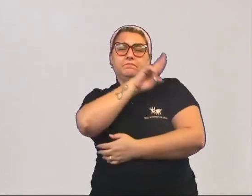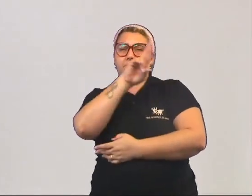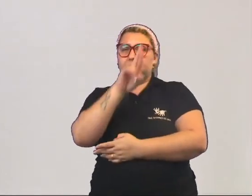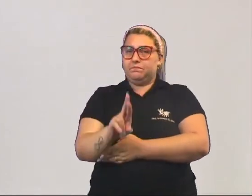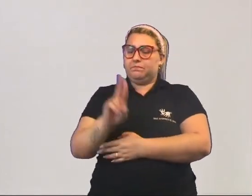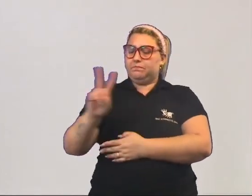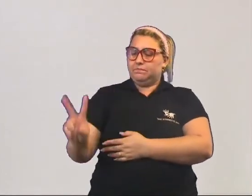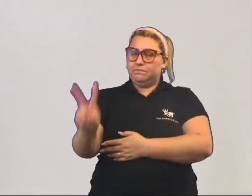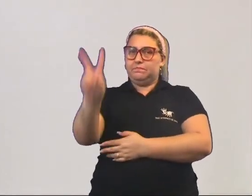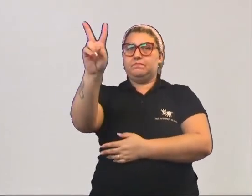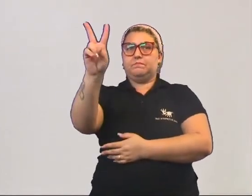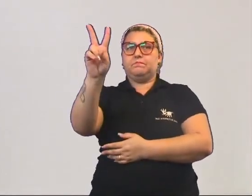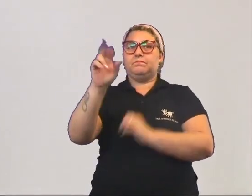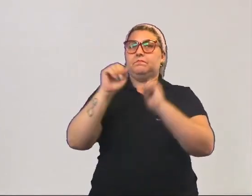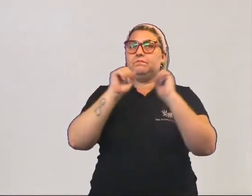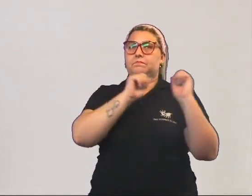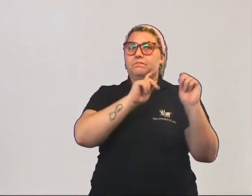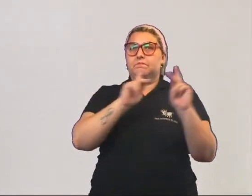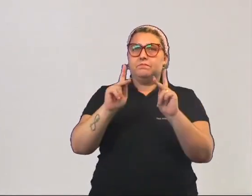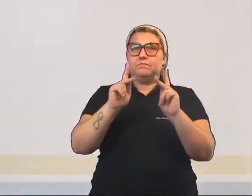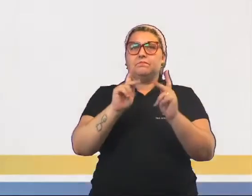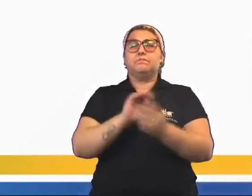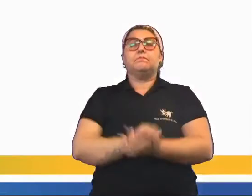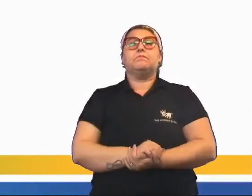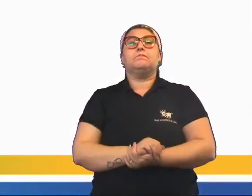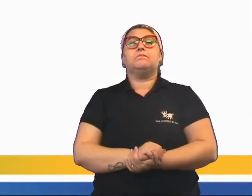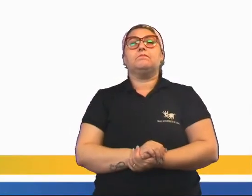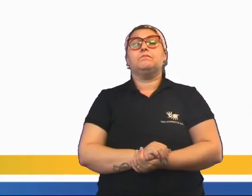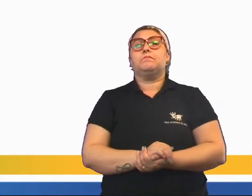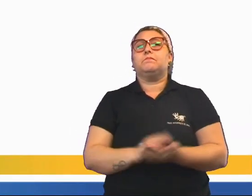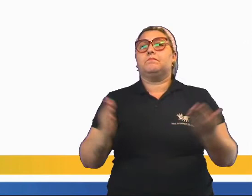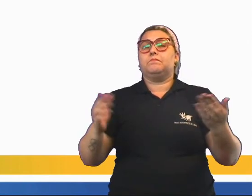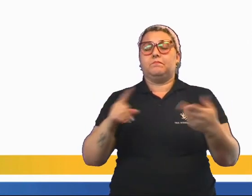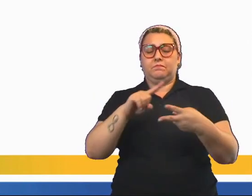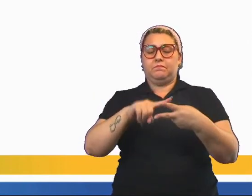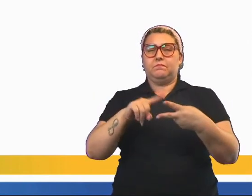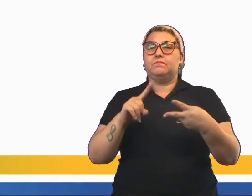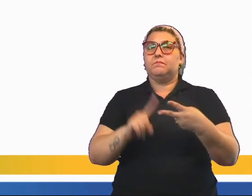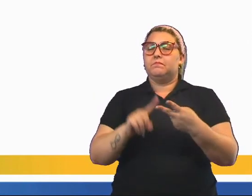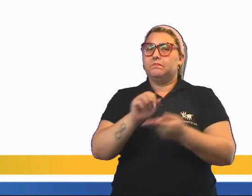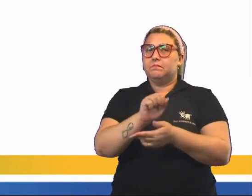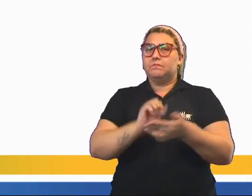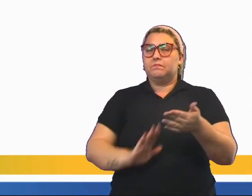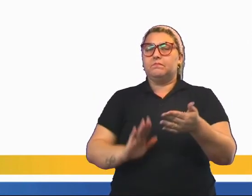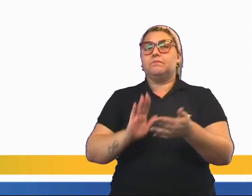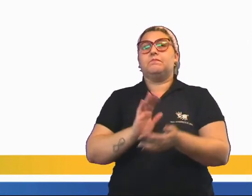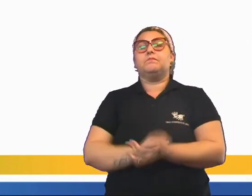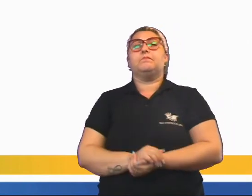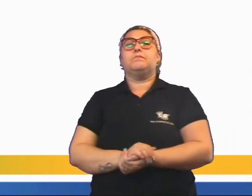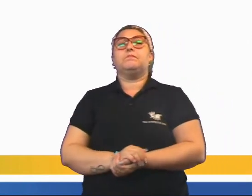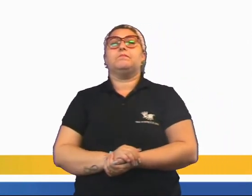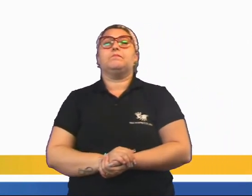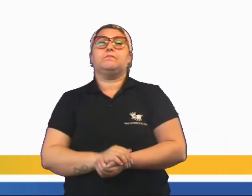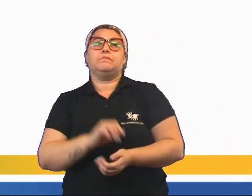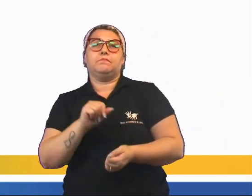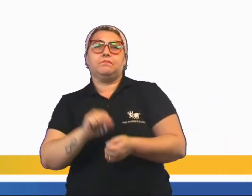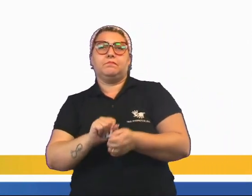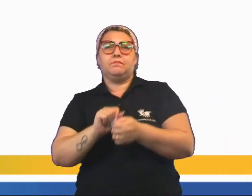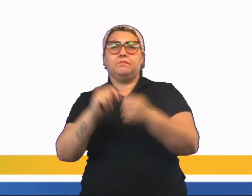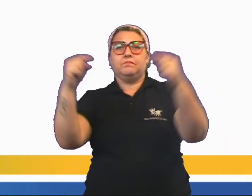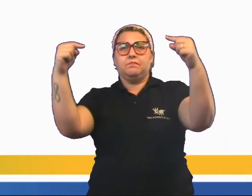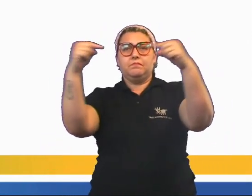valorizados. Ok? Vamos ver agora as duas atividades. Nós temos uma atividade, faça a